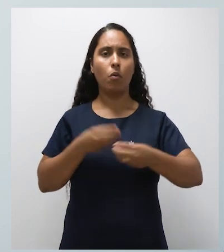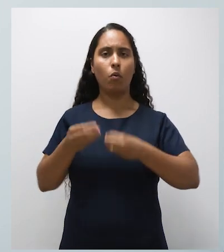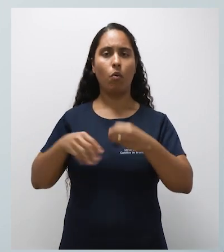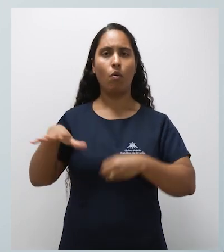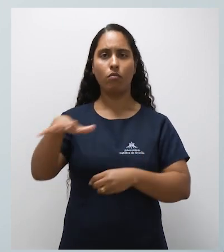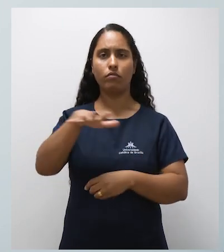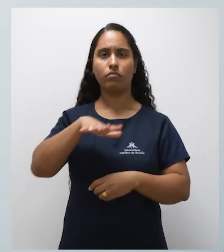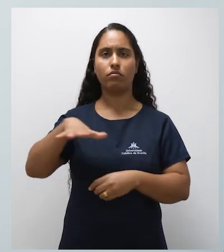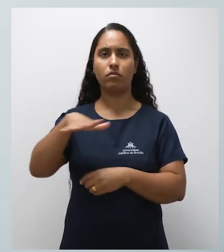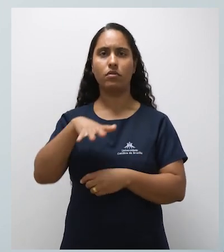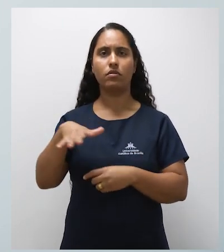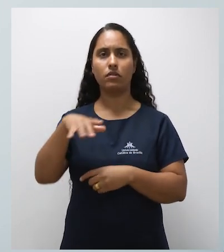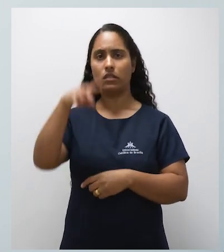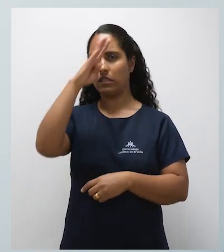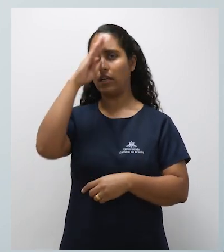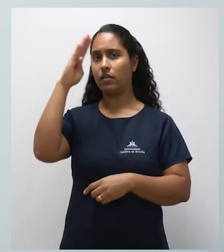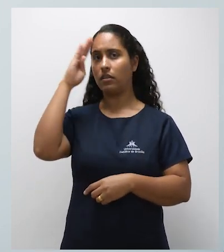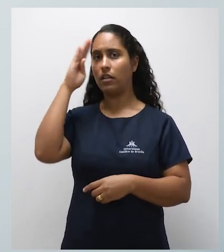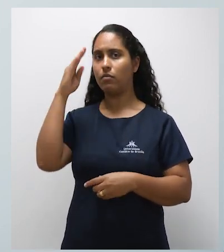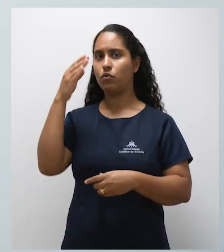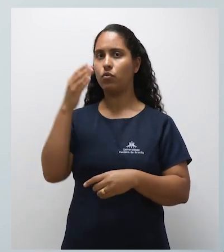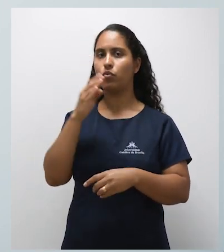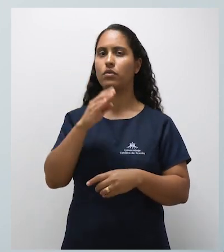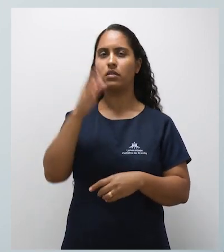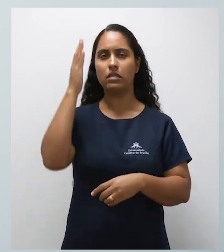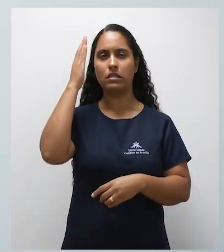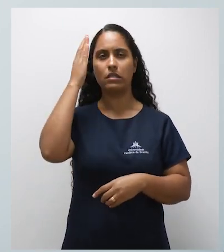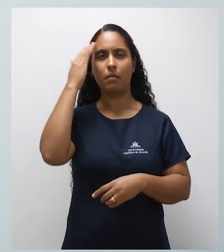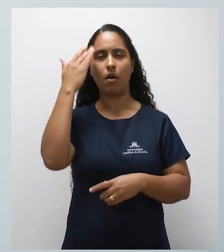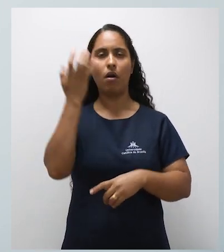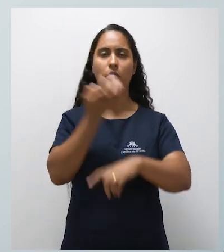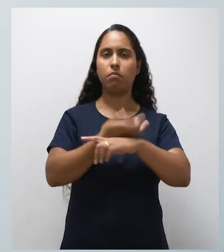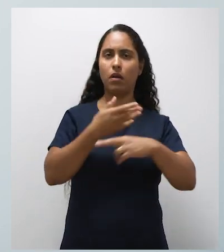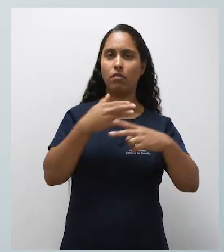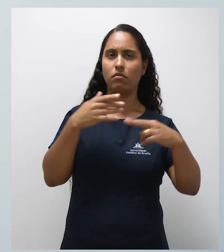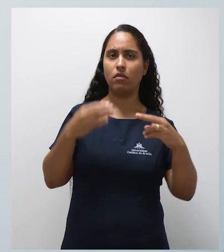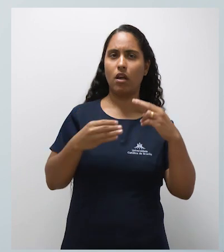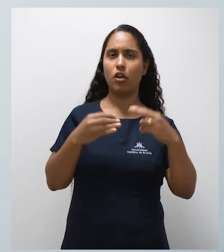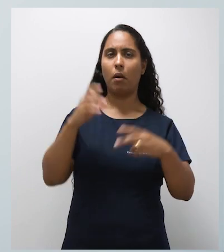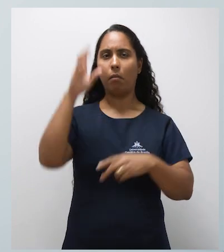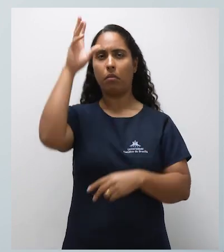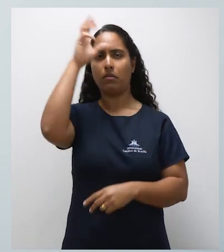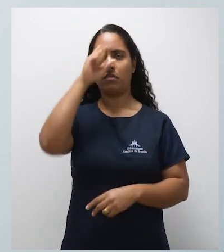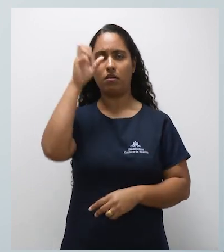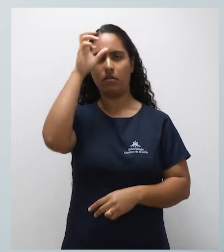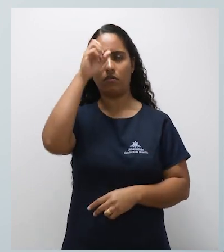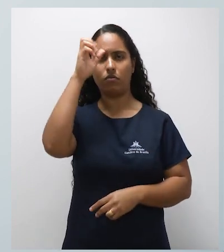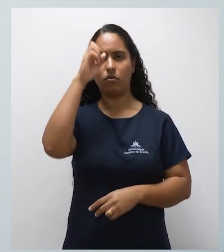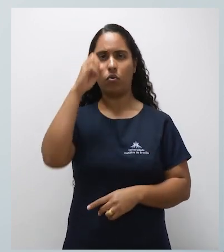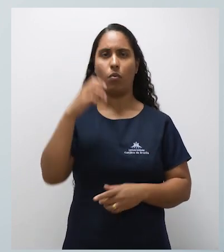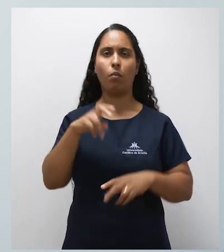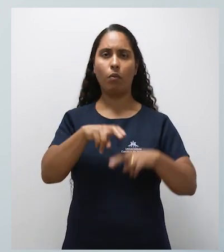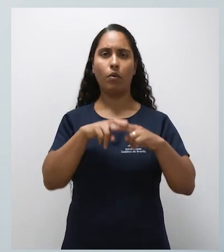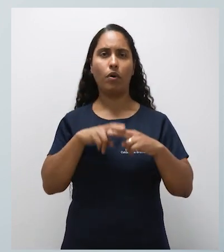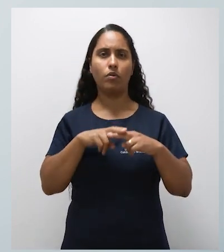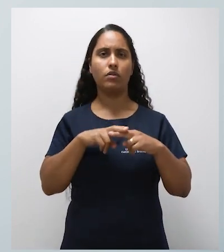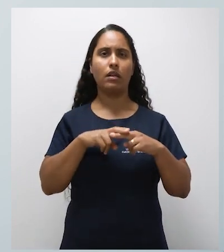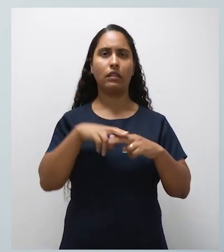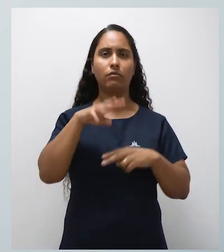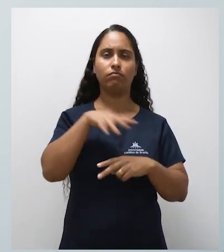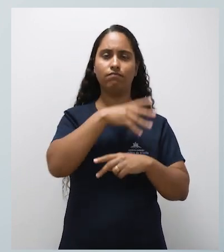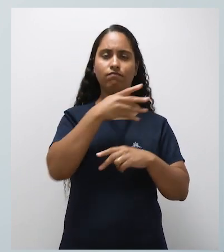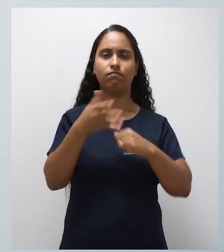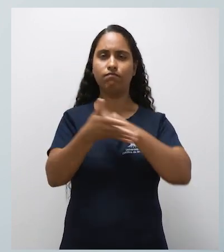aprendizagem e do desempenho acadêmico dos estudantes em relação aos conteúdos programáticos